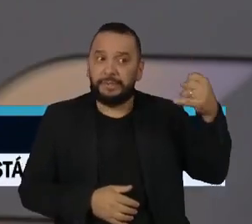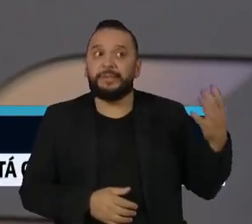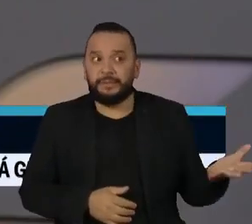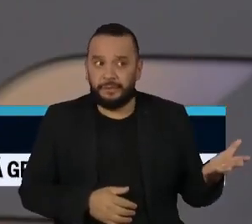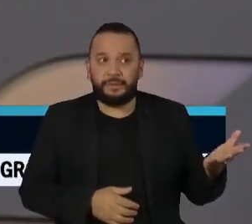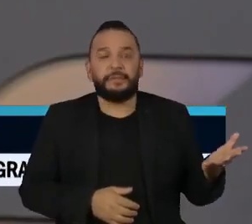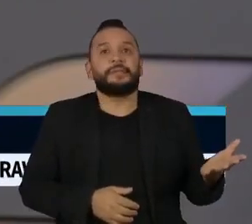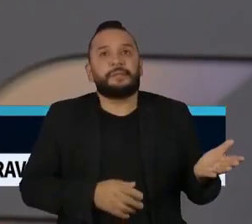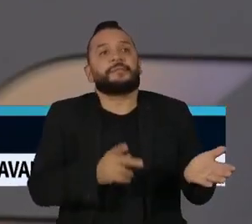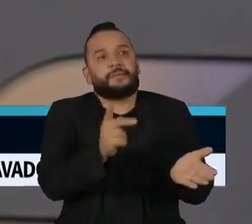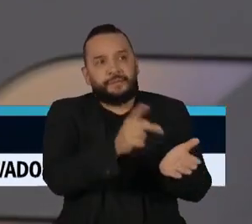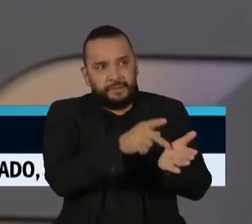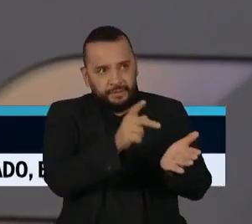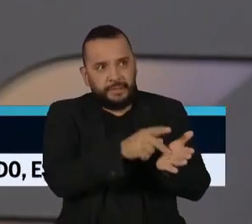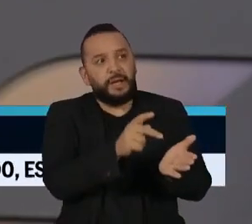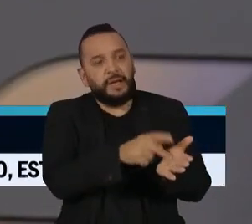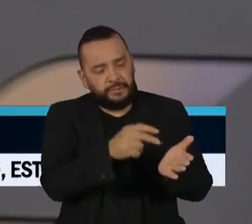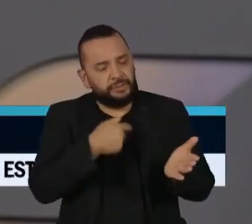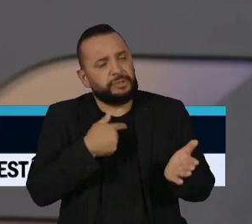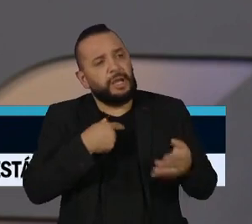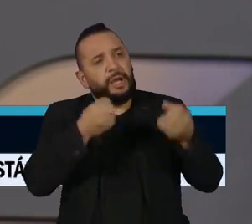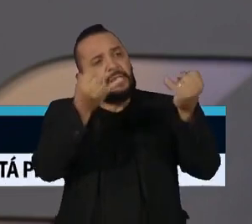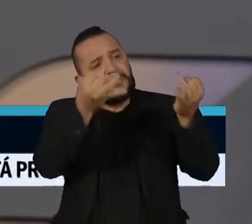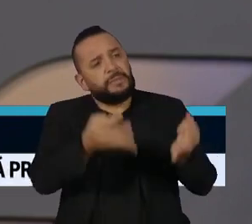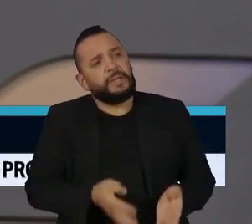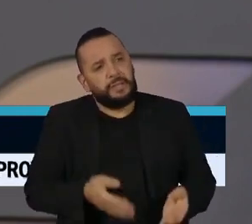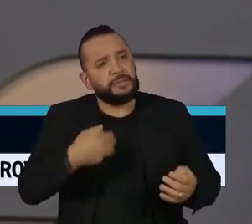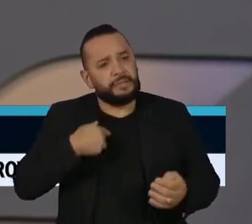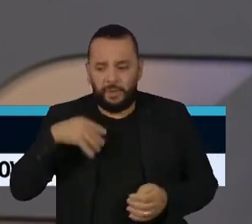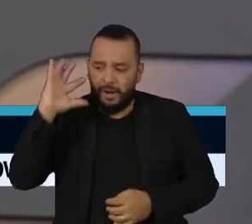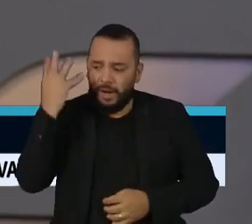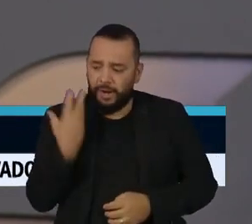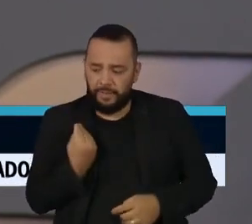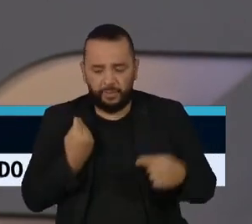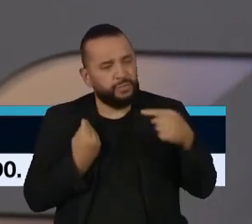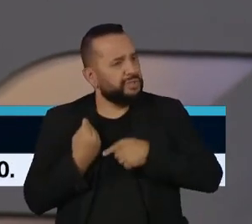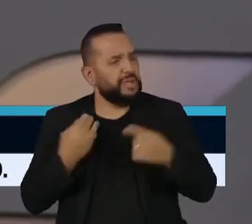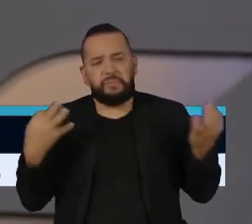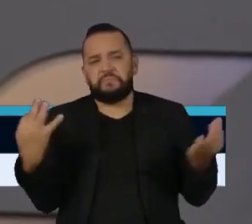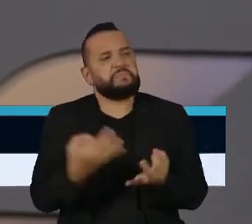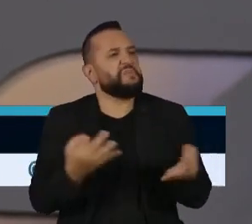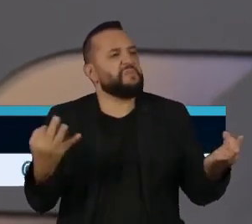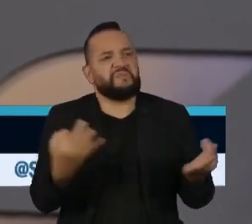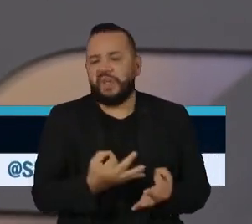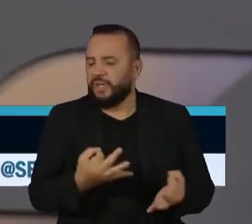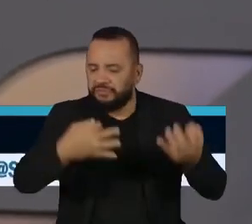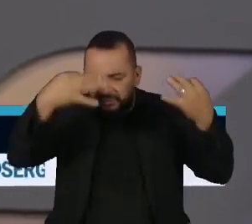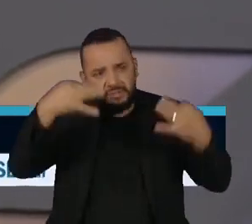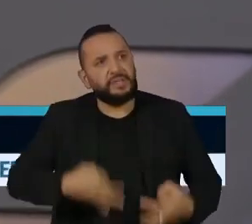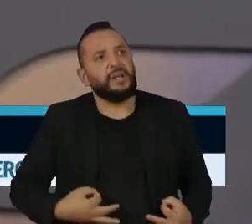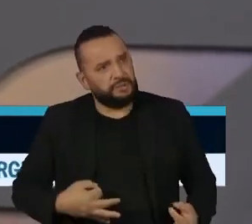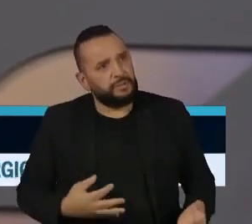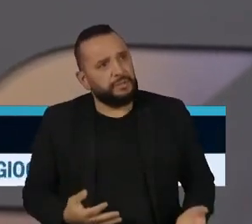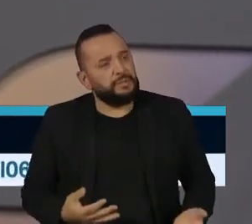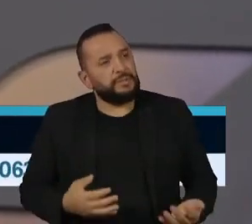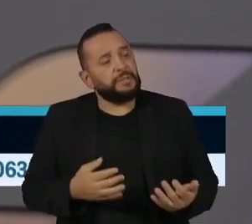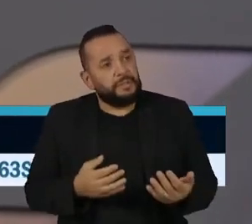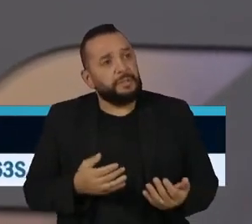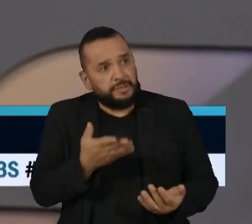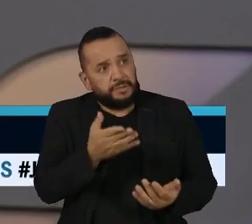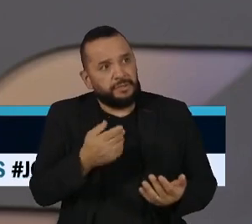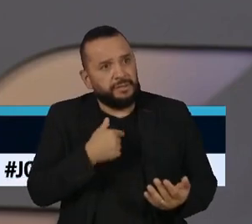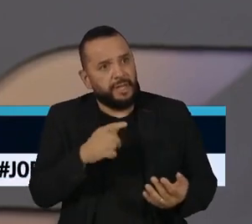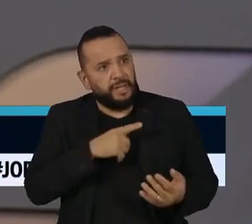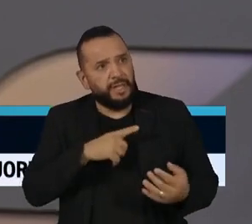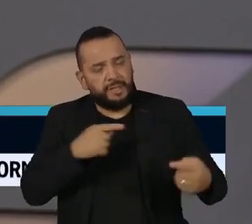irretocáveis as colocações da ministra Carmen Lúcia. Realmente, numa situação como essa, numa